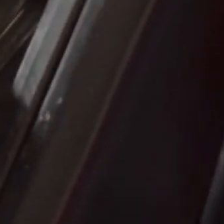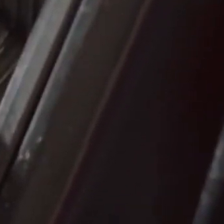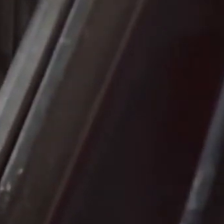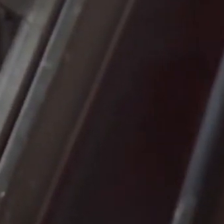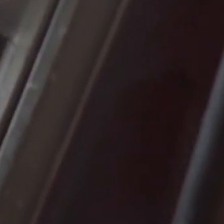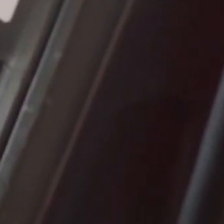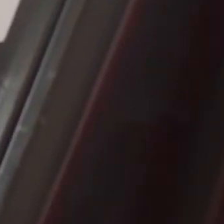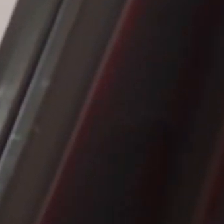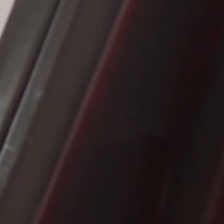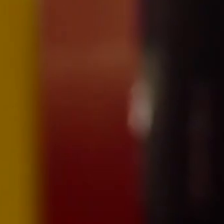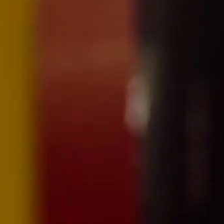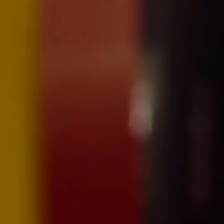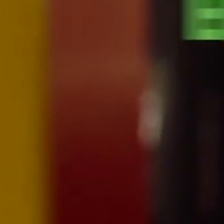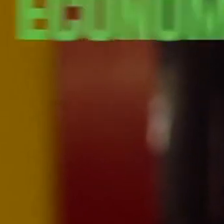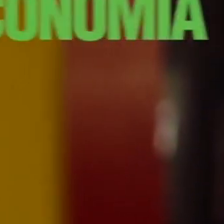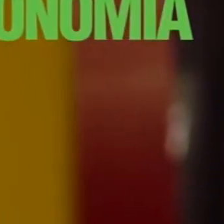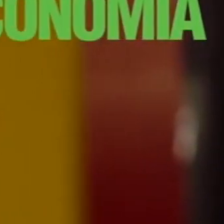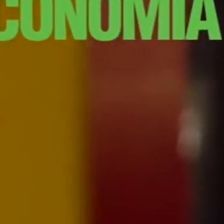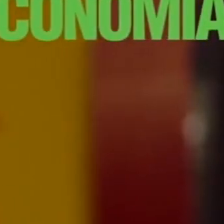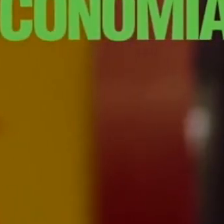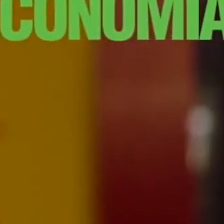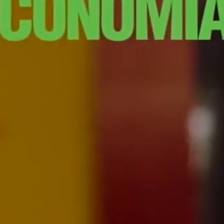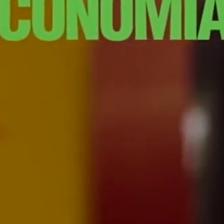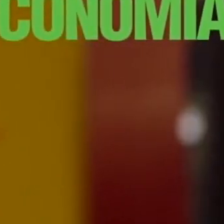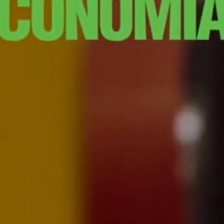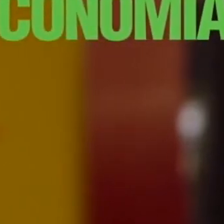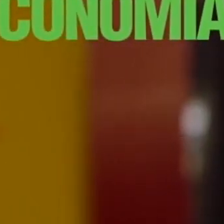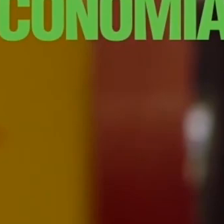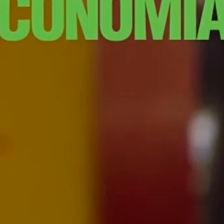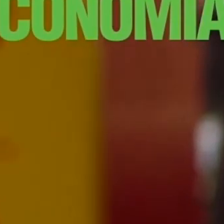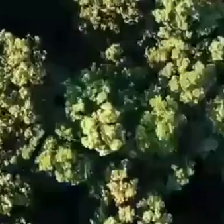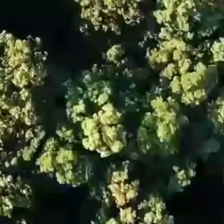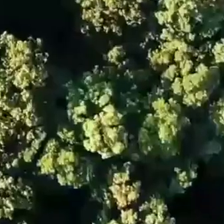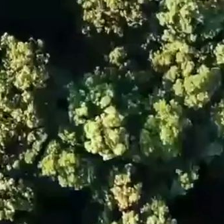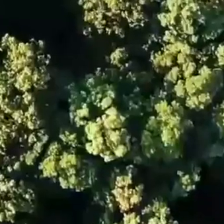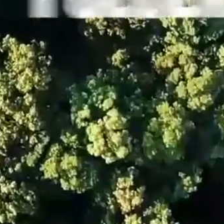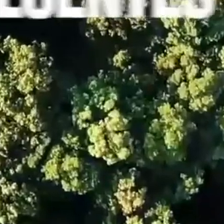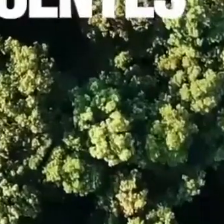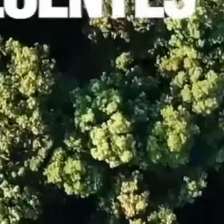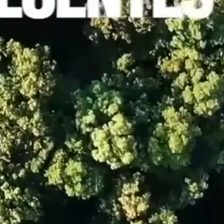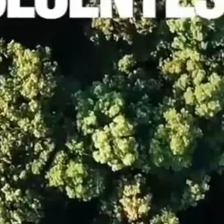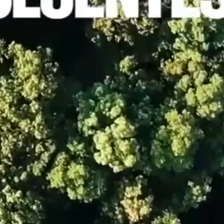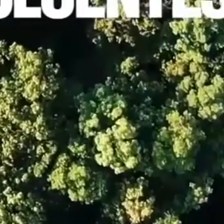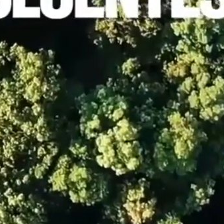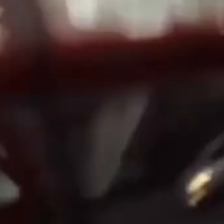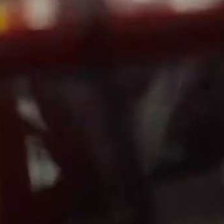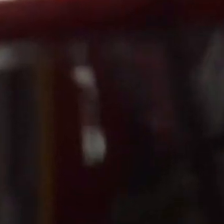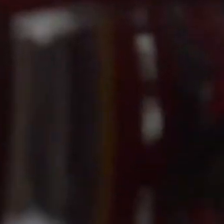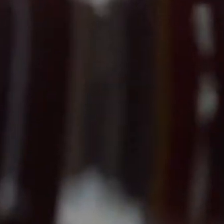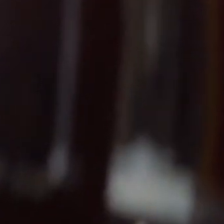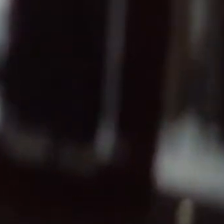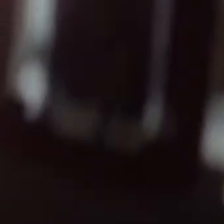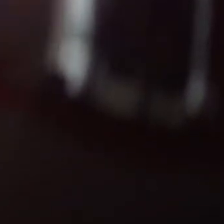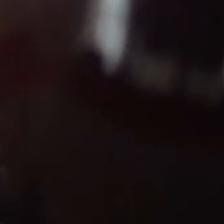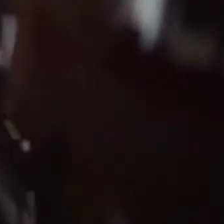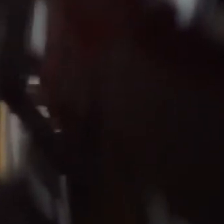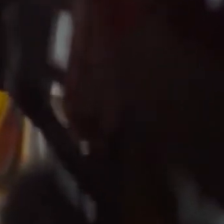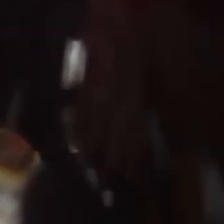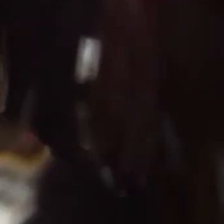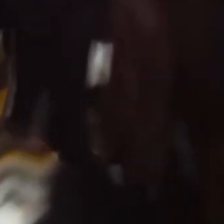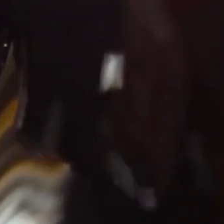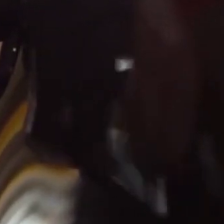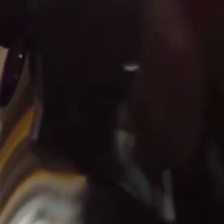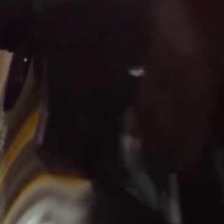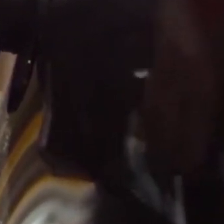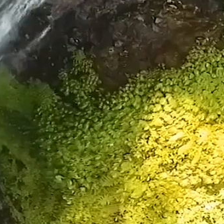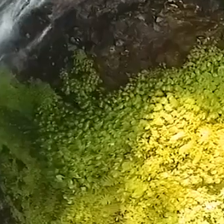Mais Da Rodoio Você tem até 10% mais De economia de combustível E ainda polui menos É tecnologia Que faz